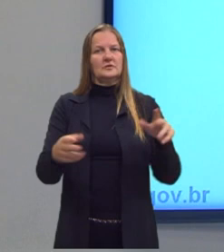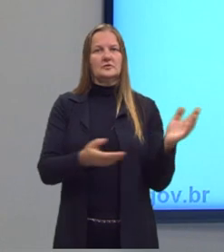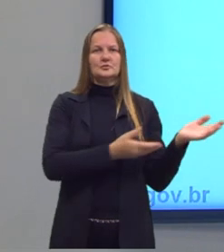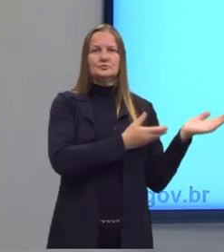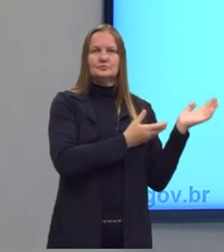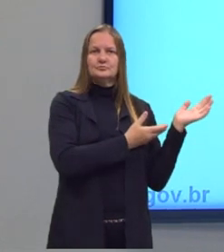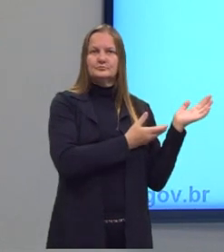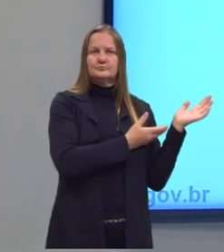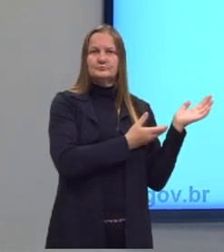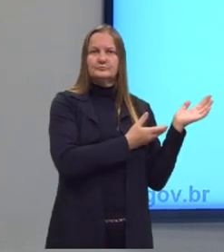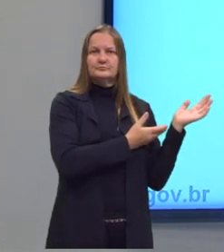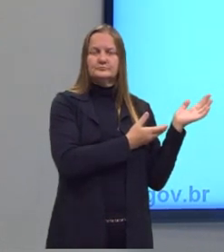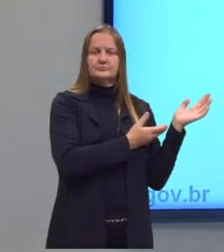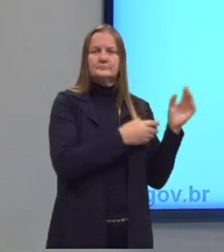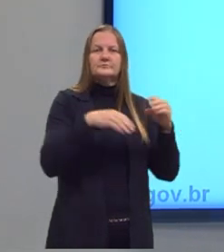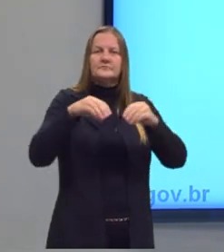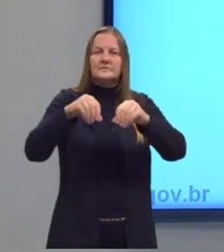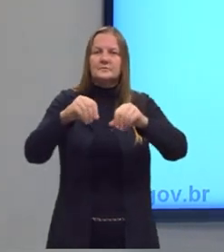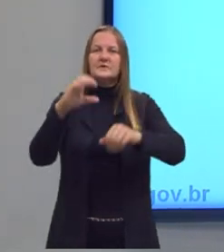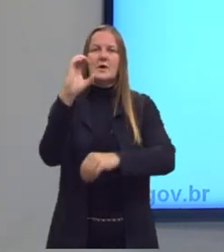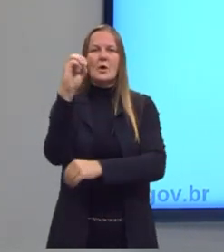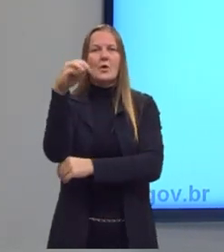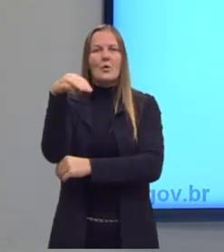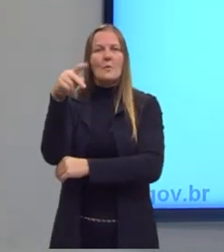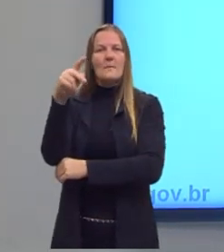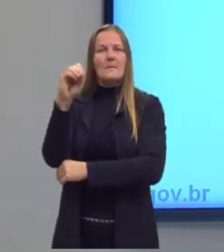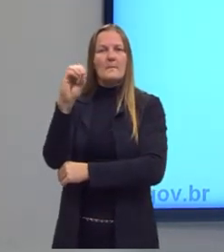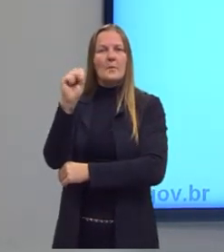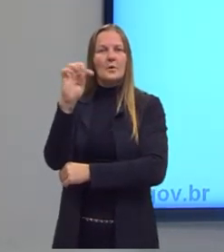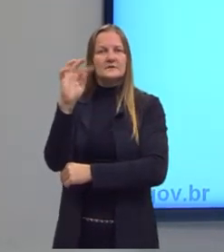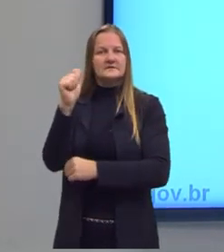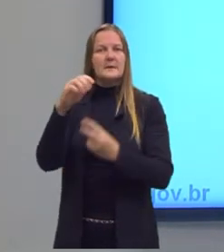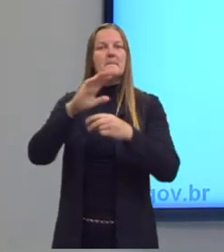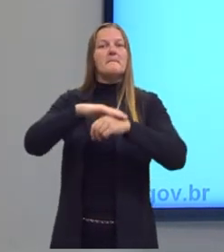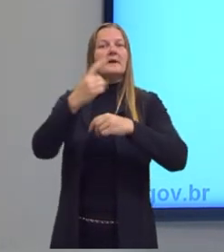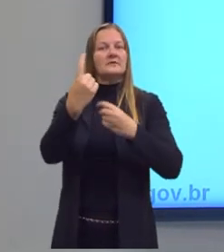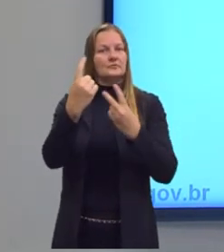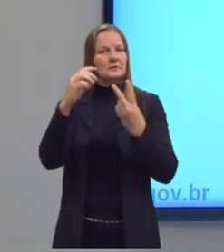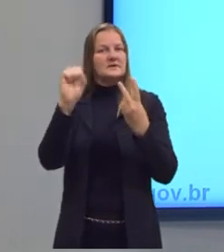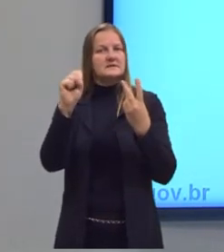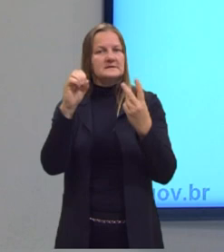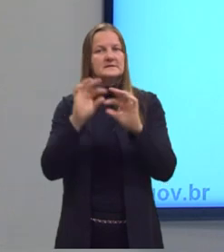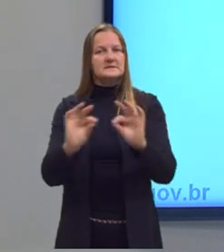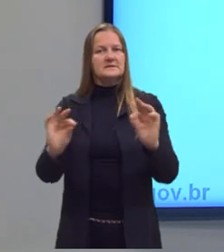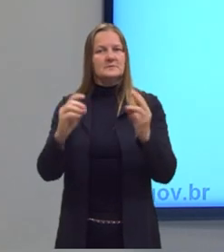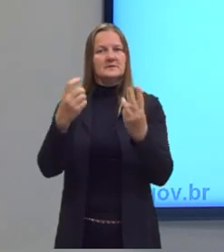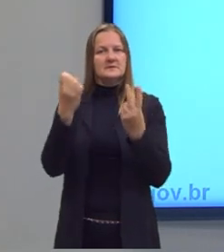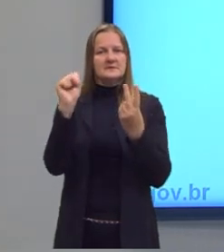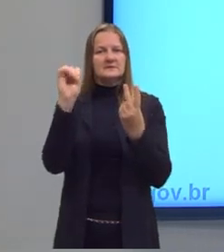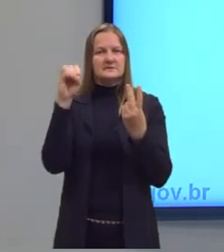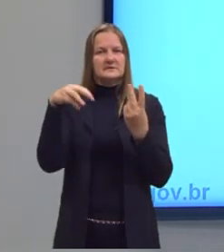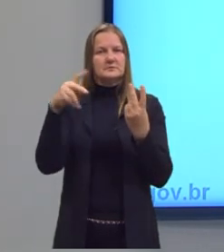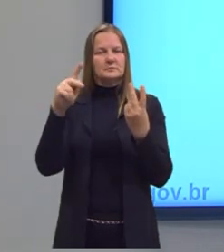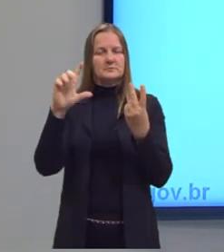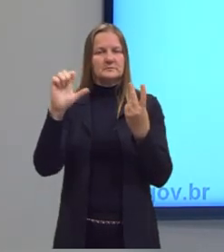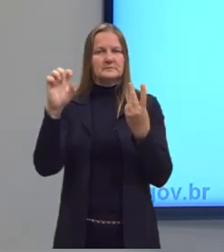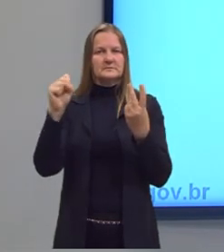uma substância composta diferente e uma substância simples também diferente da inicial,